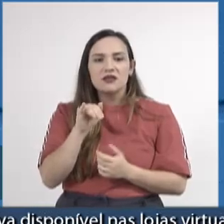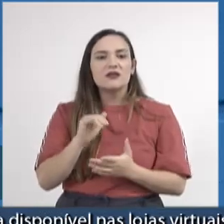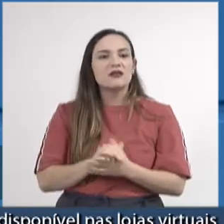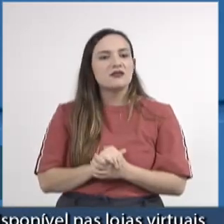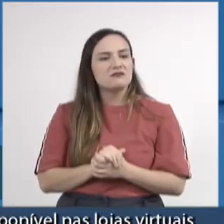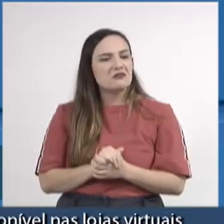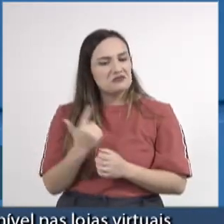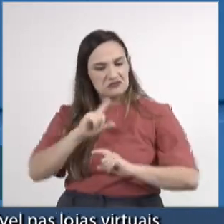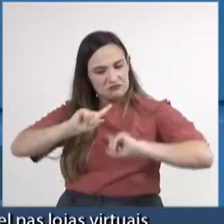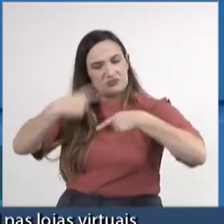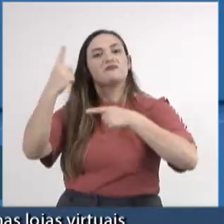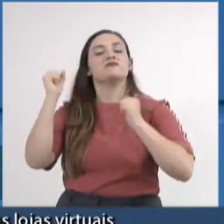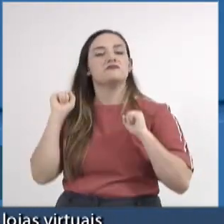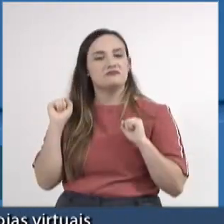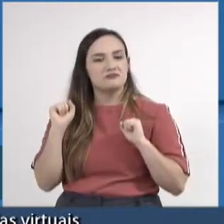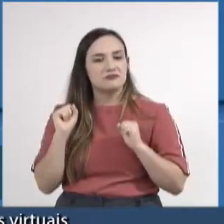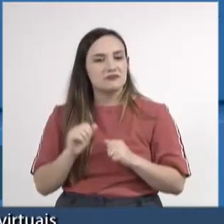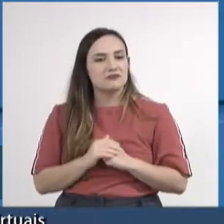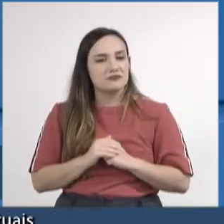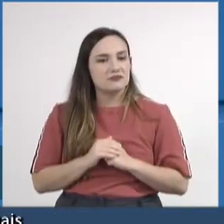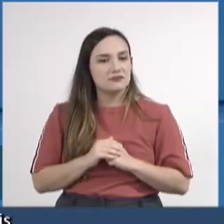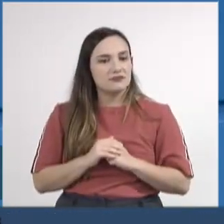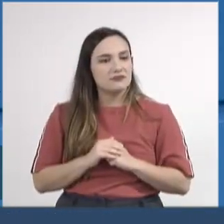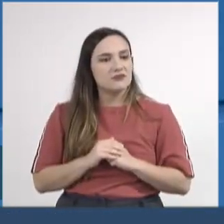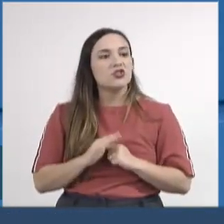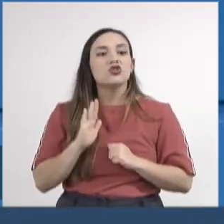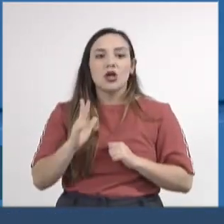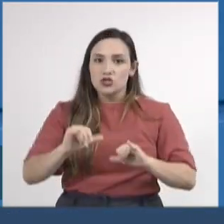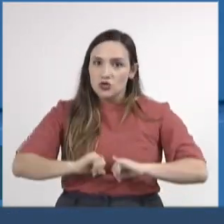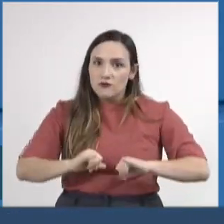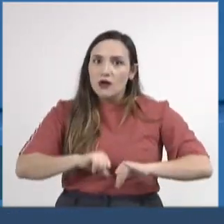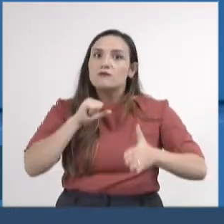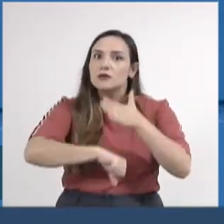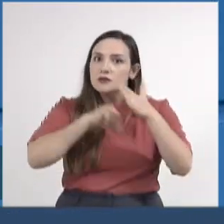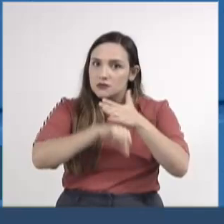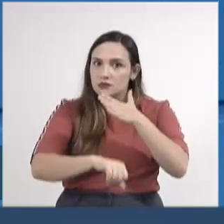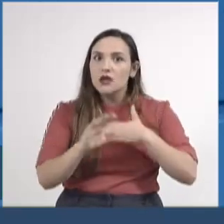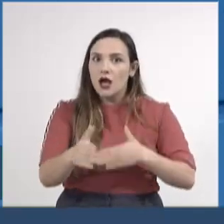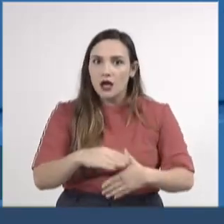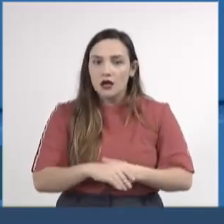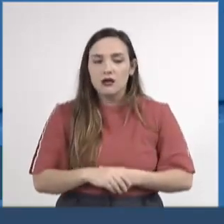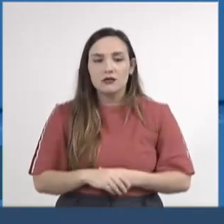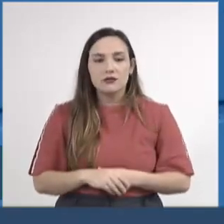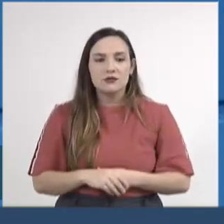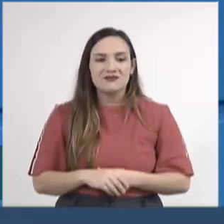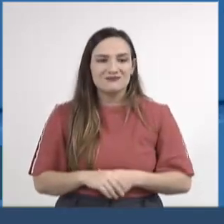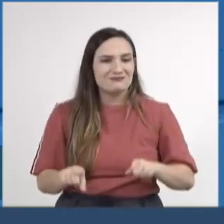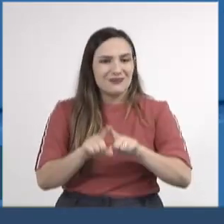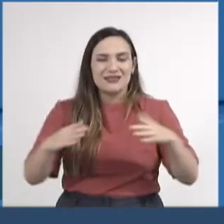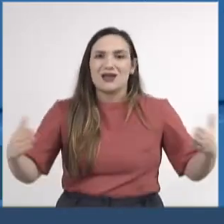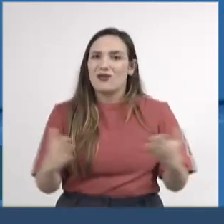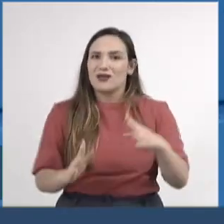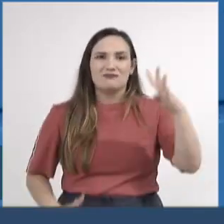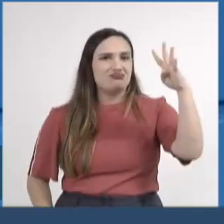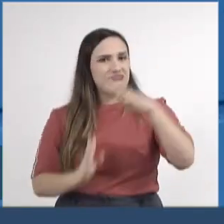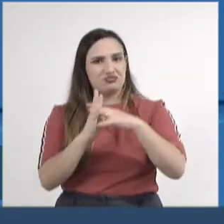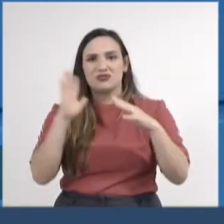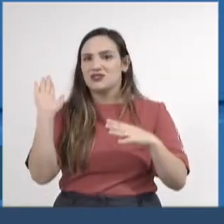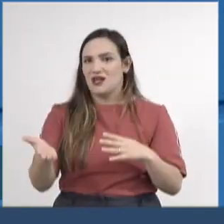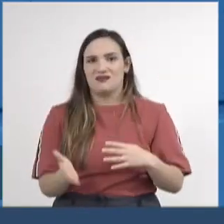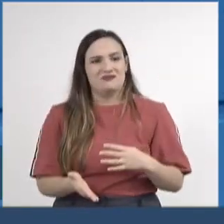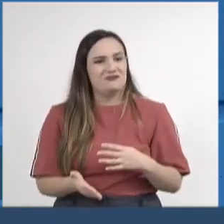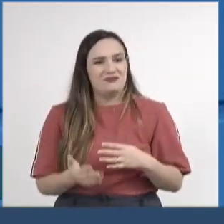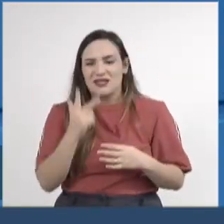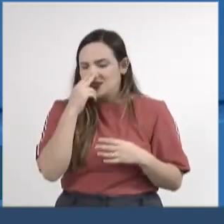superar. Quantas vezes ele não foi agredido? Só que agora extrapolou os limites da razão